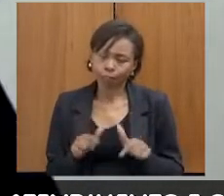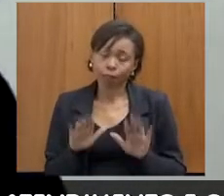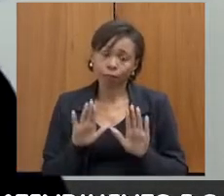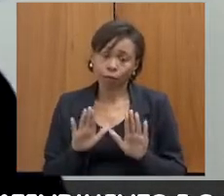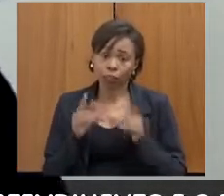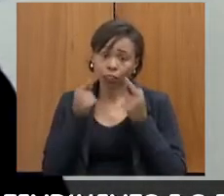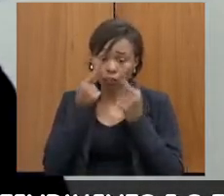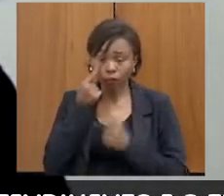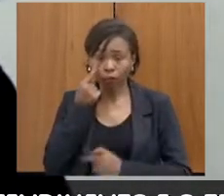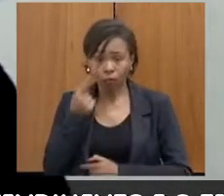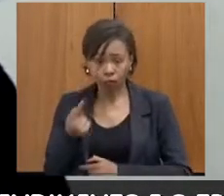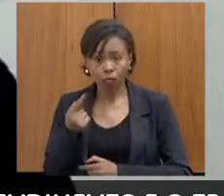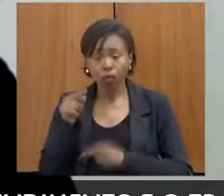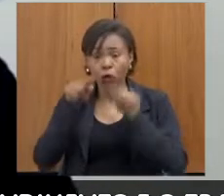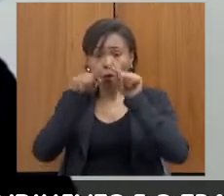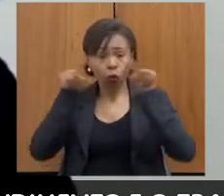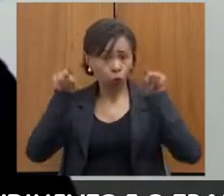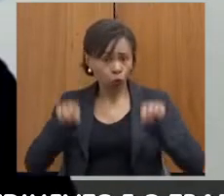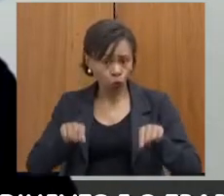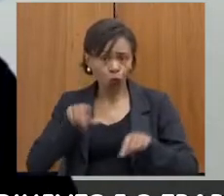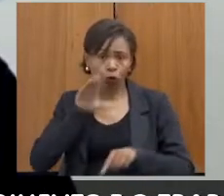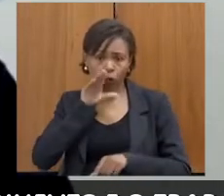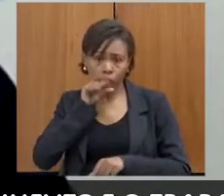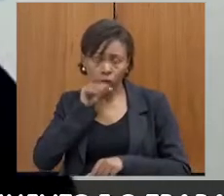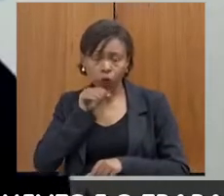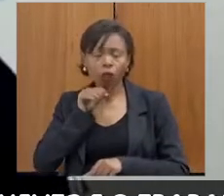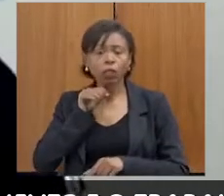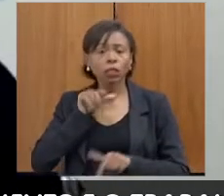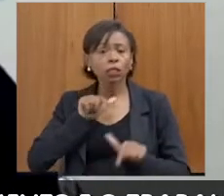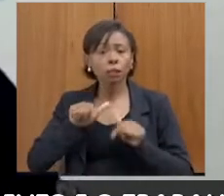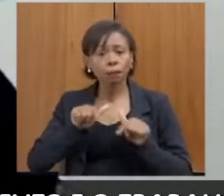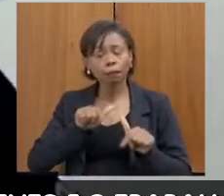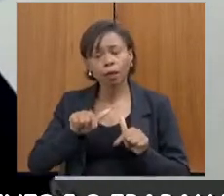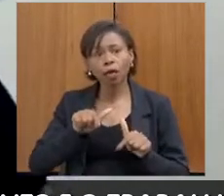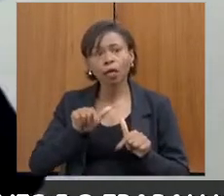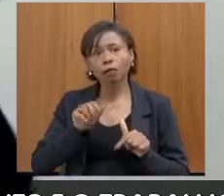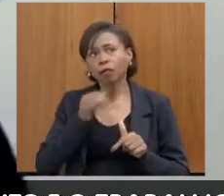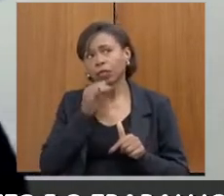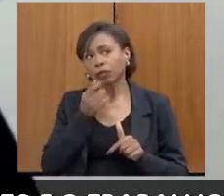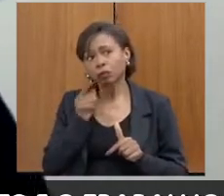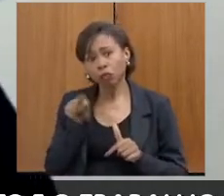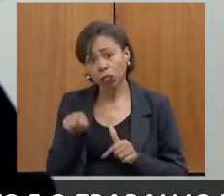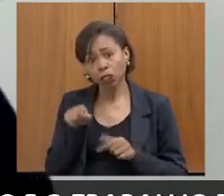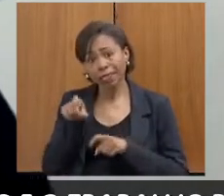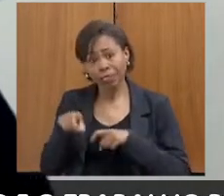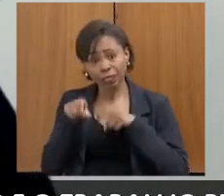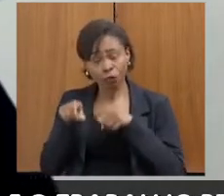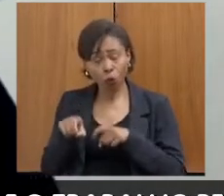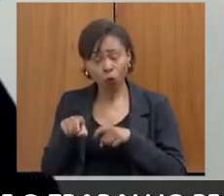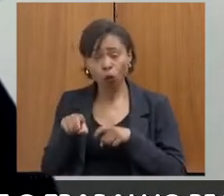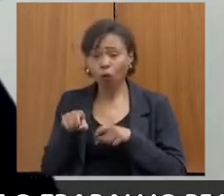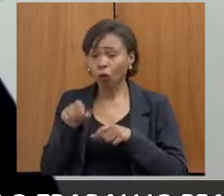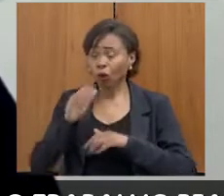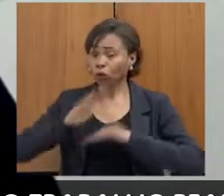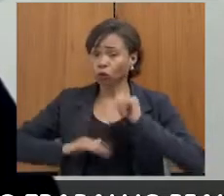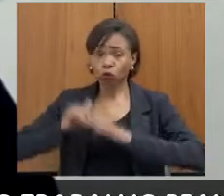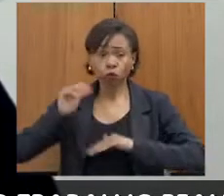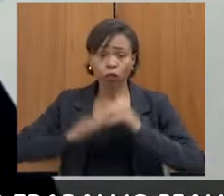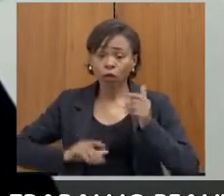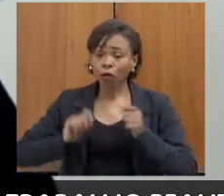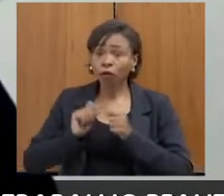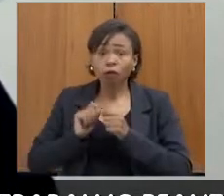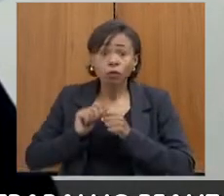que os servidores, eles atuam, que quando a gente vem para o interior, a gente faz tudo. Eles atuam